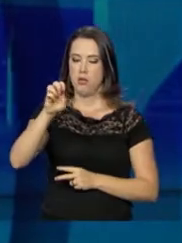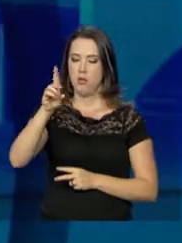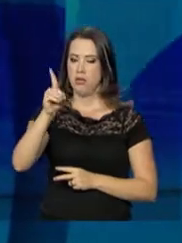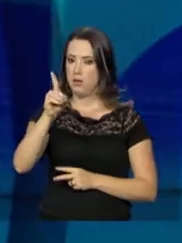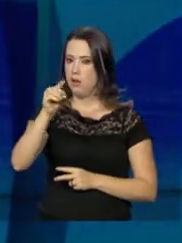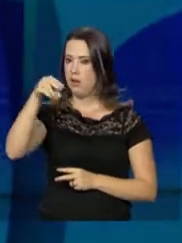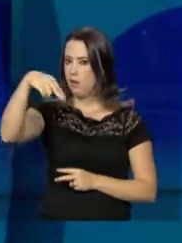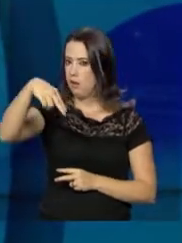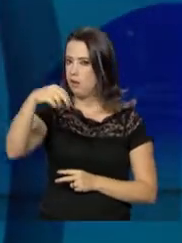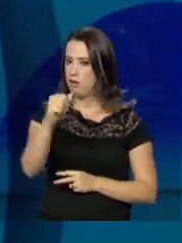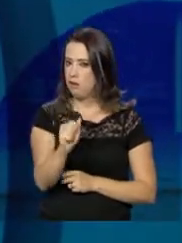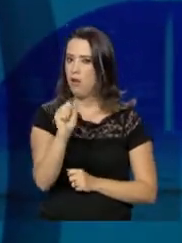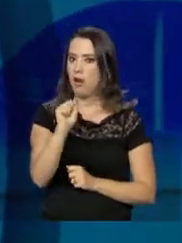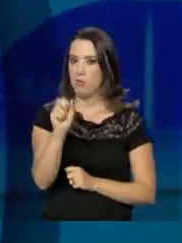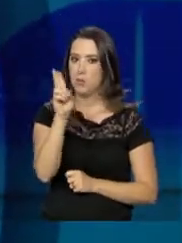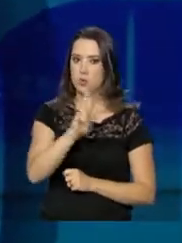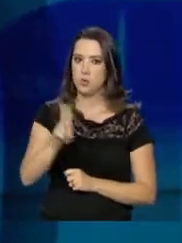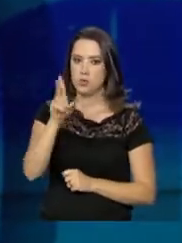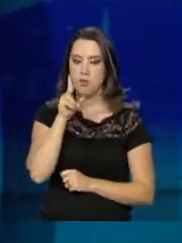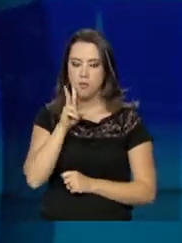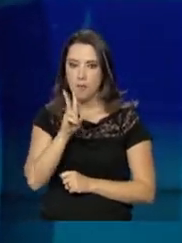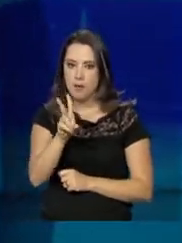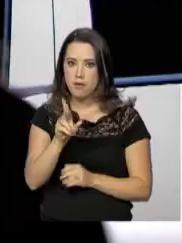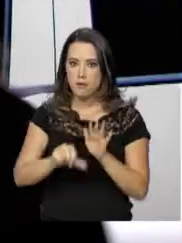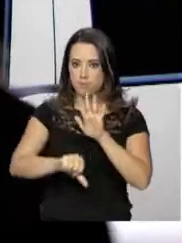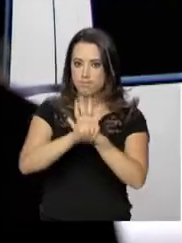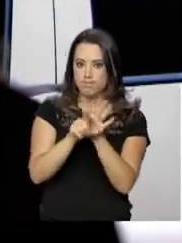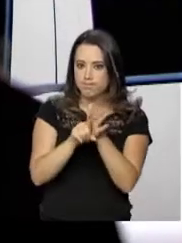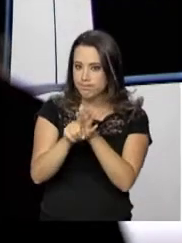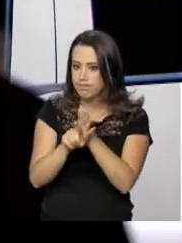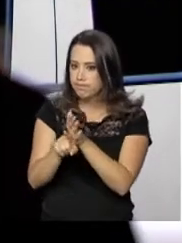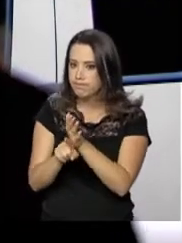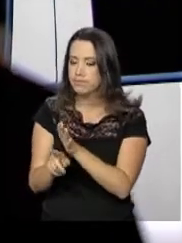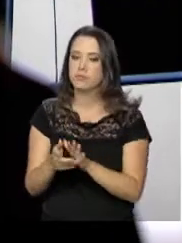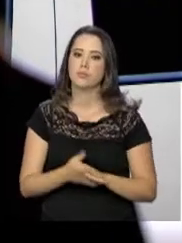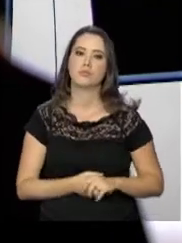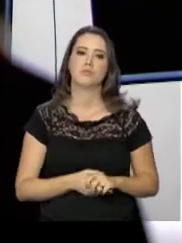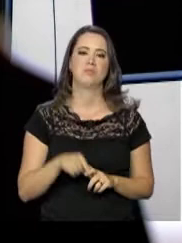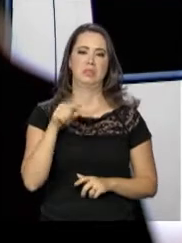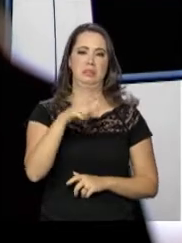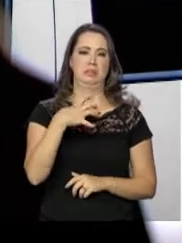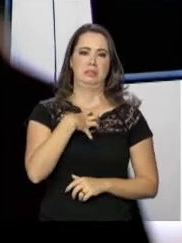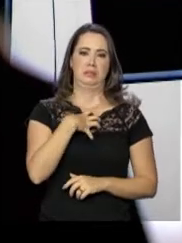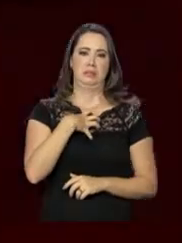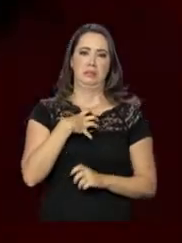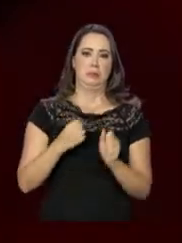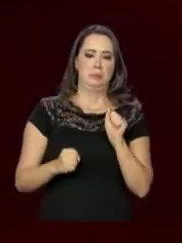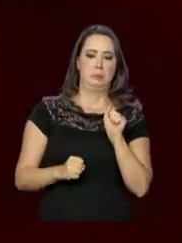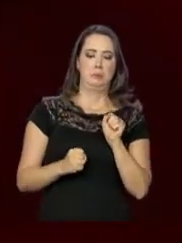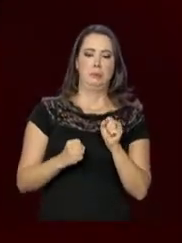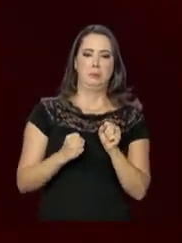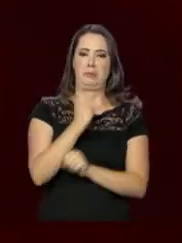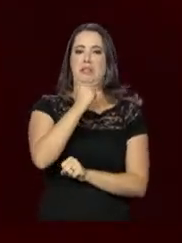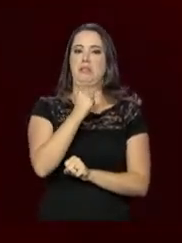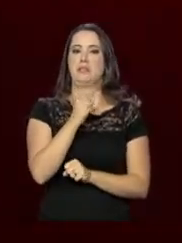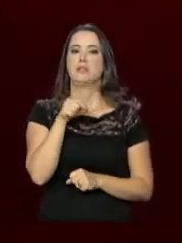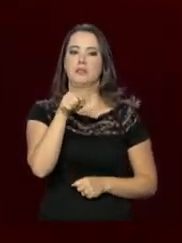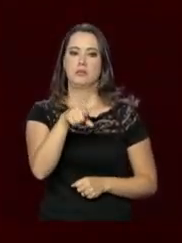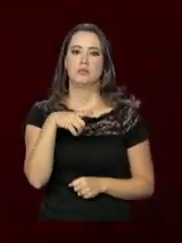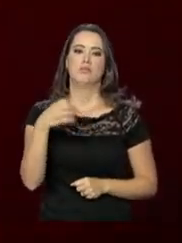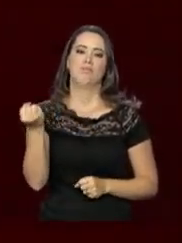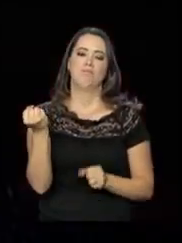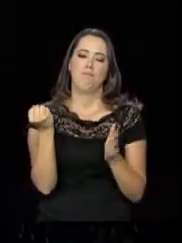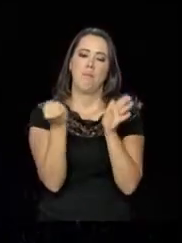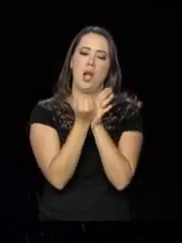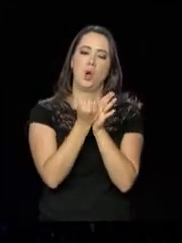policiais e do judiciário nas investigações. Um trauma que marcou a vida. Essa jovem que não quer se